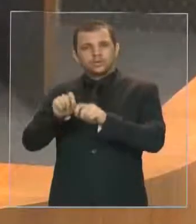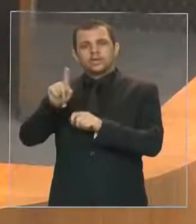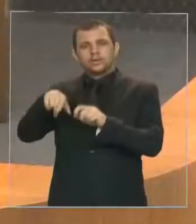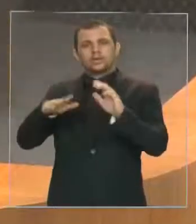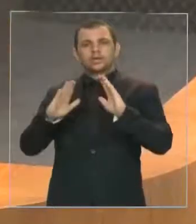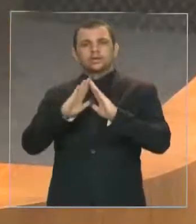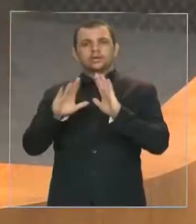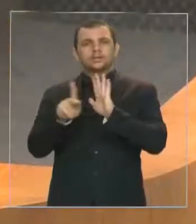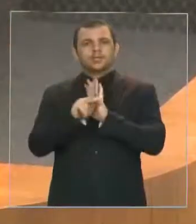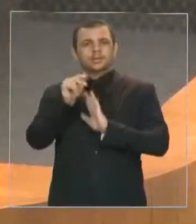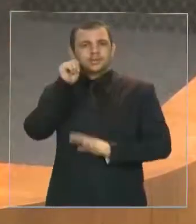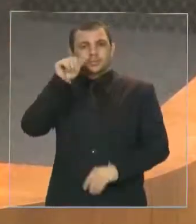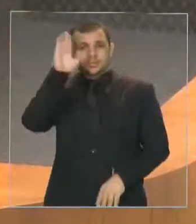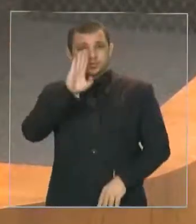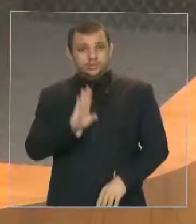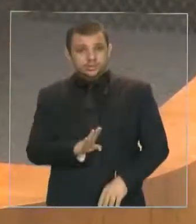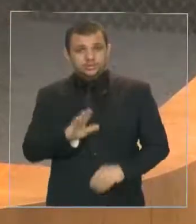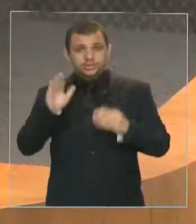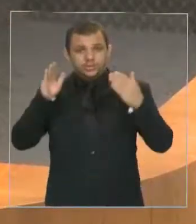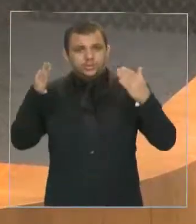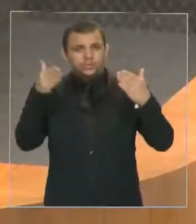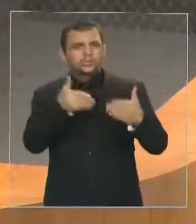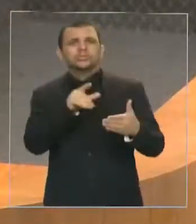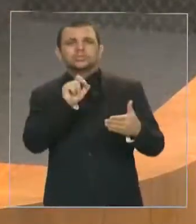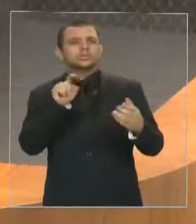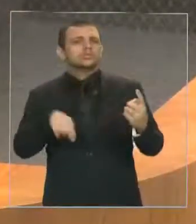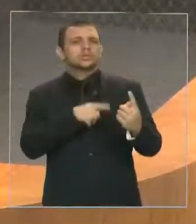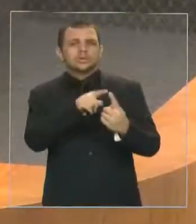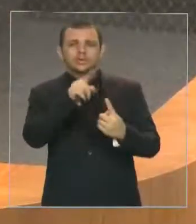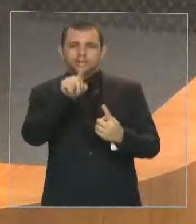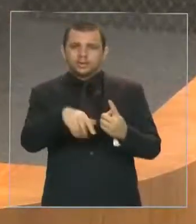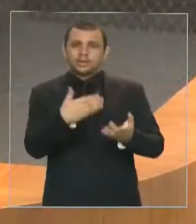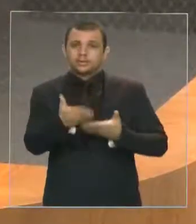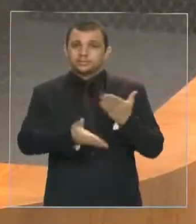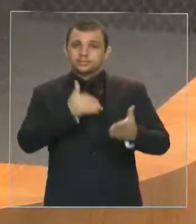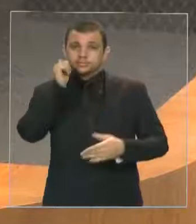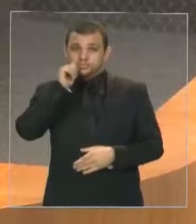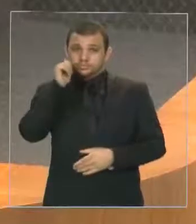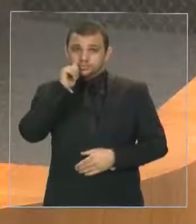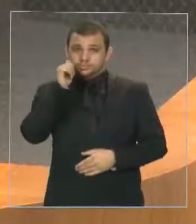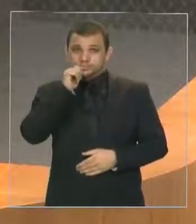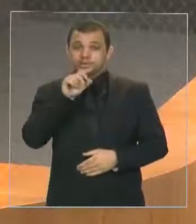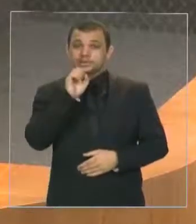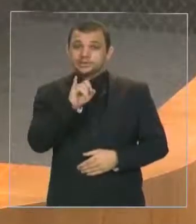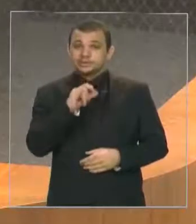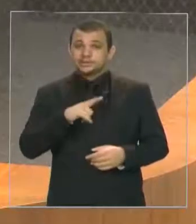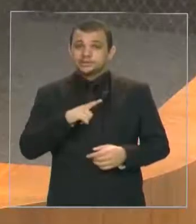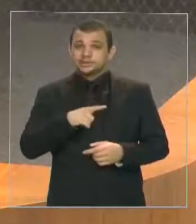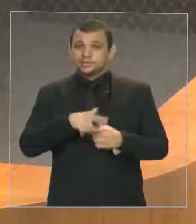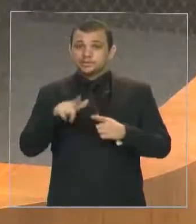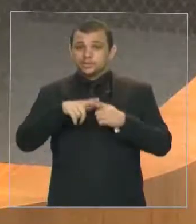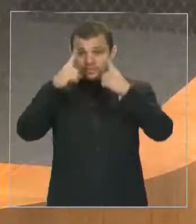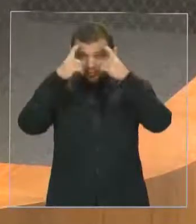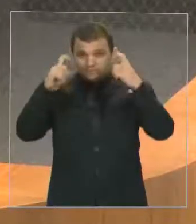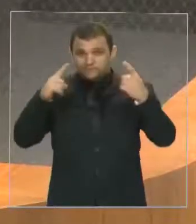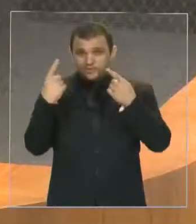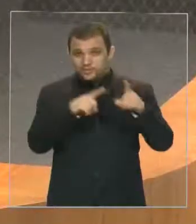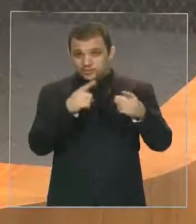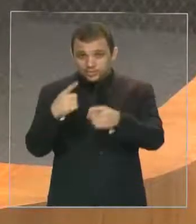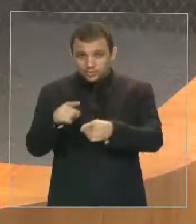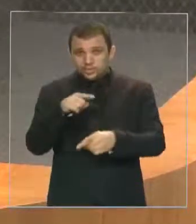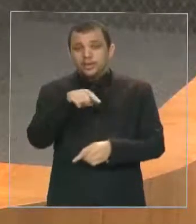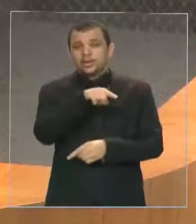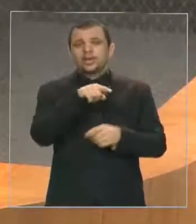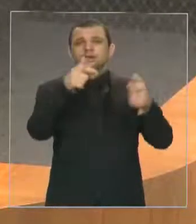atendimento integral à mulher em situação de violência, através de um complexo onde as mulheres encontram-se diversos serviços